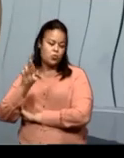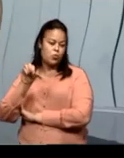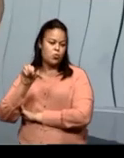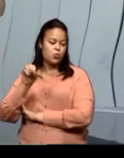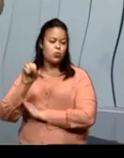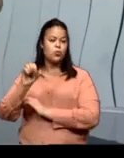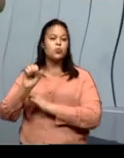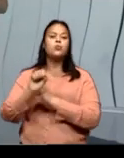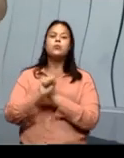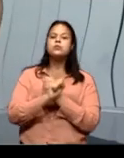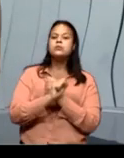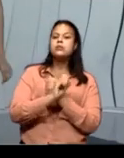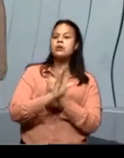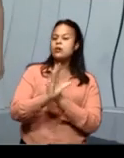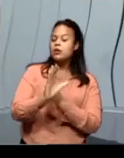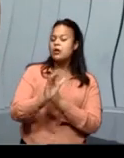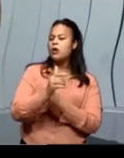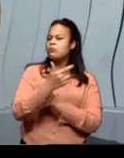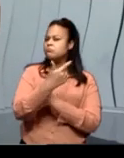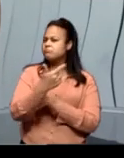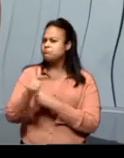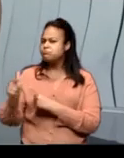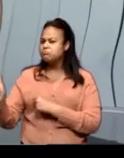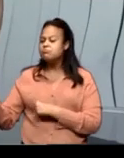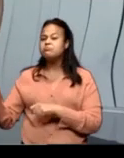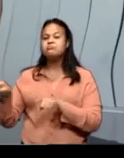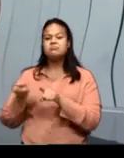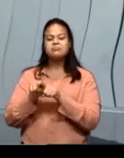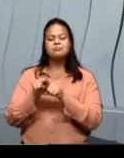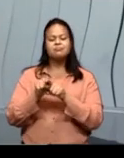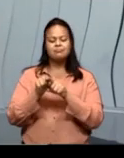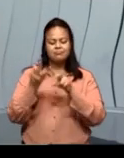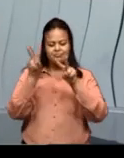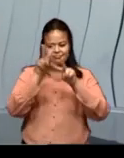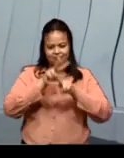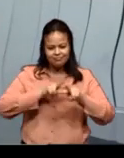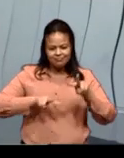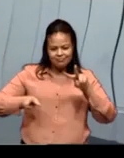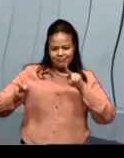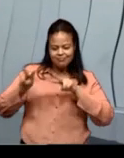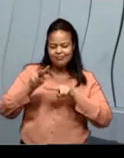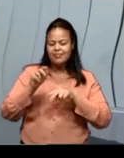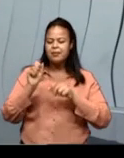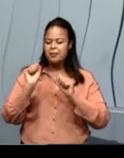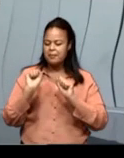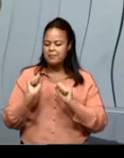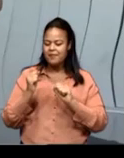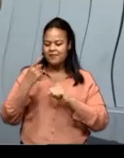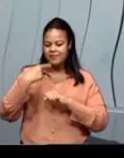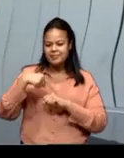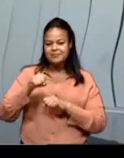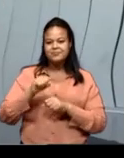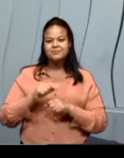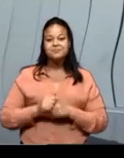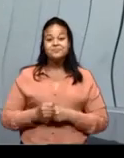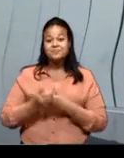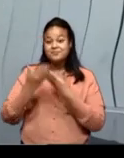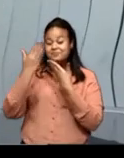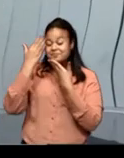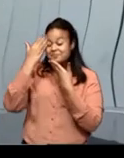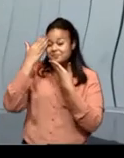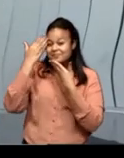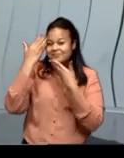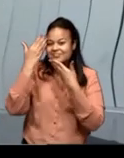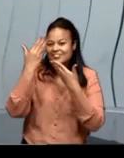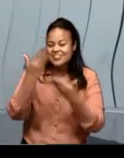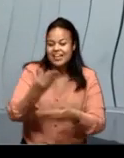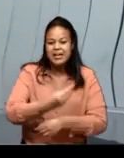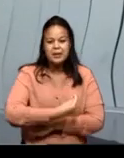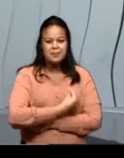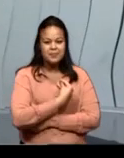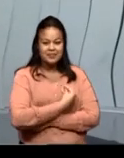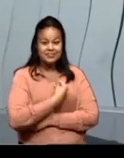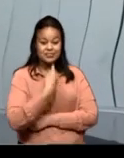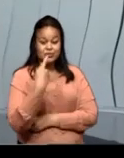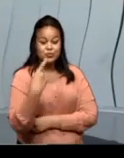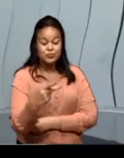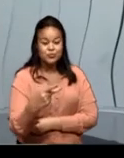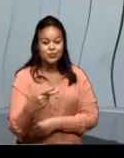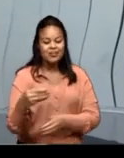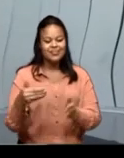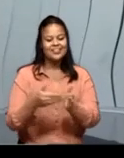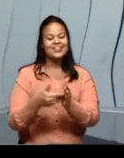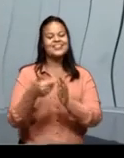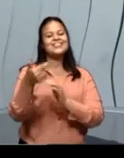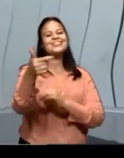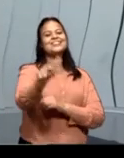também. E eu acho que vale a pena você conferir. Eu agradeço a sua presença e